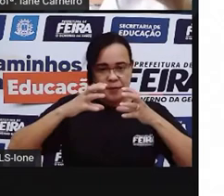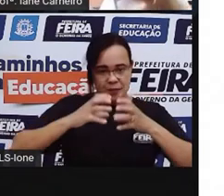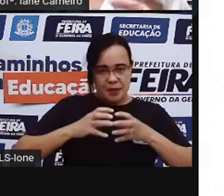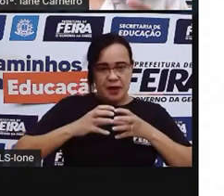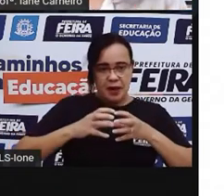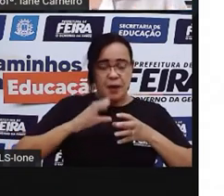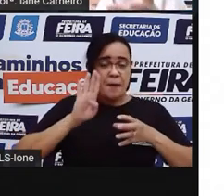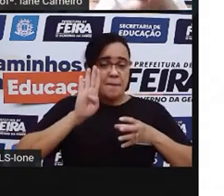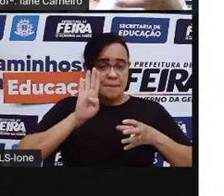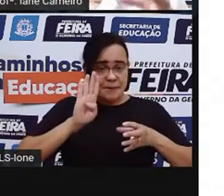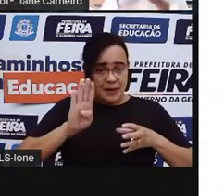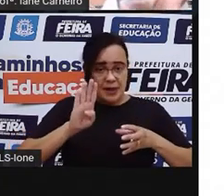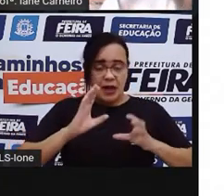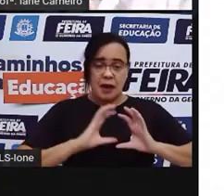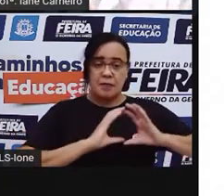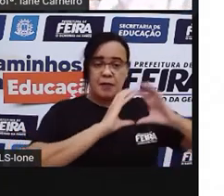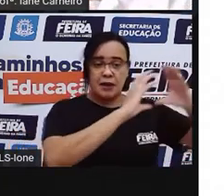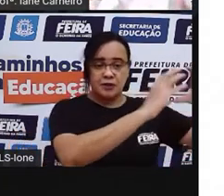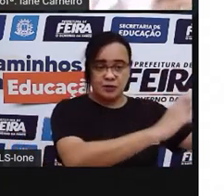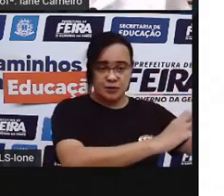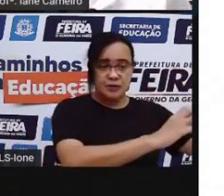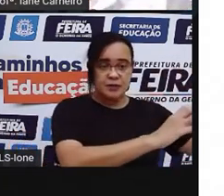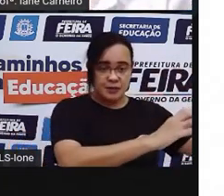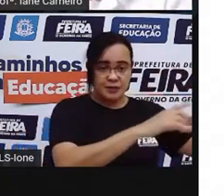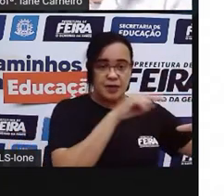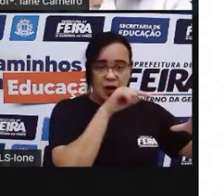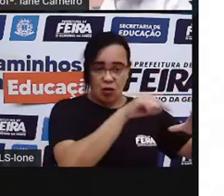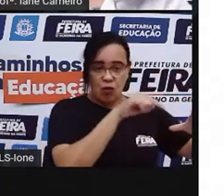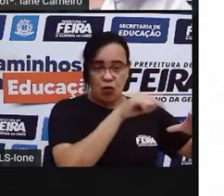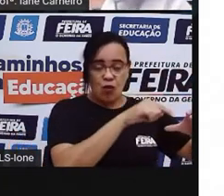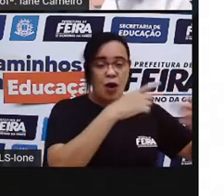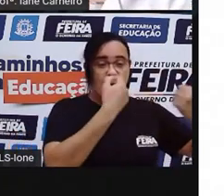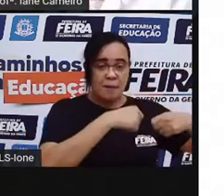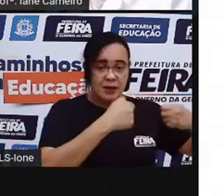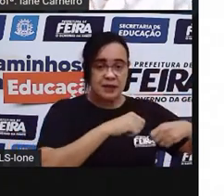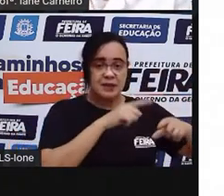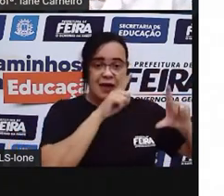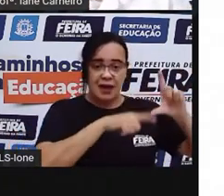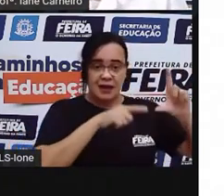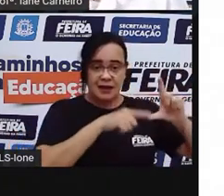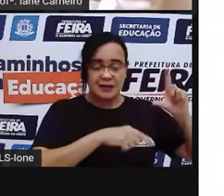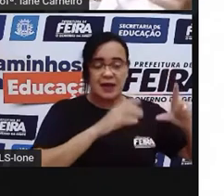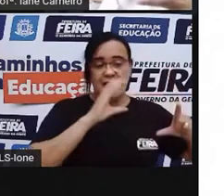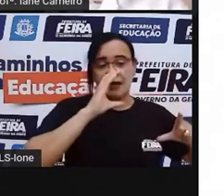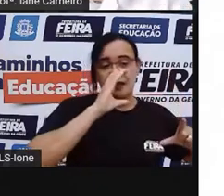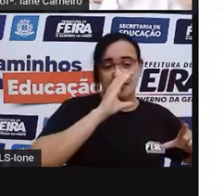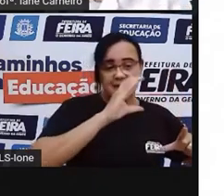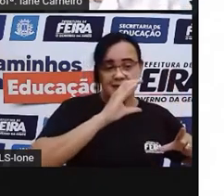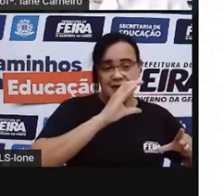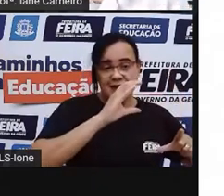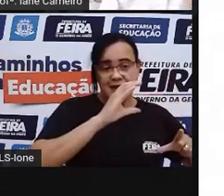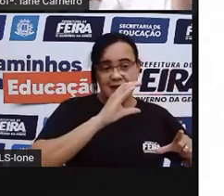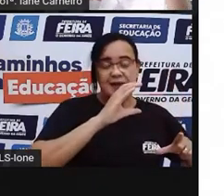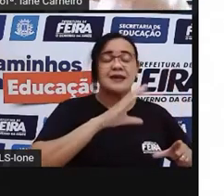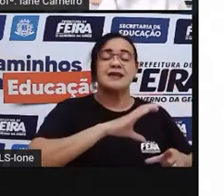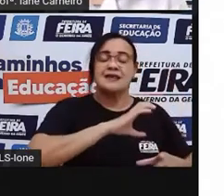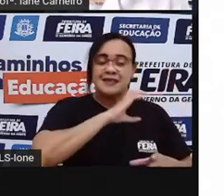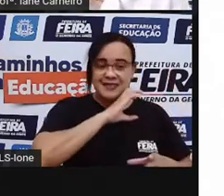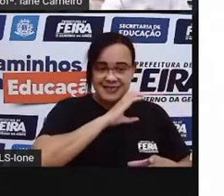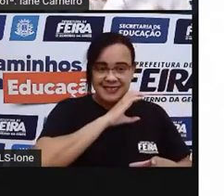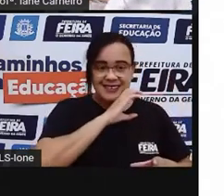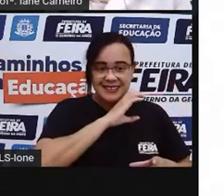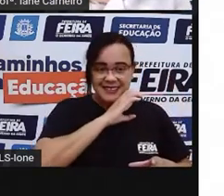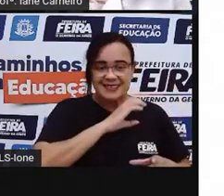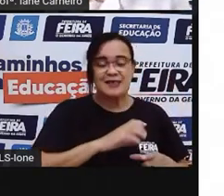falar o nome do animal com a letra B e vai jogar pra outra pessoa. A outra pessoa vai falar um animal com a letra C.